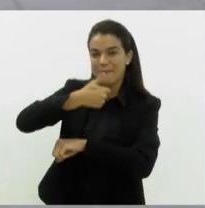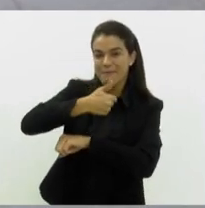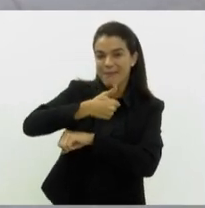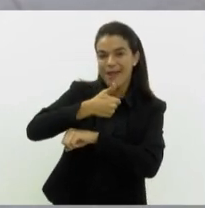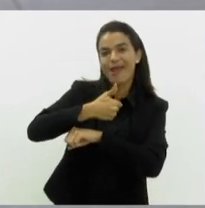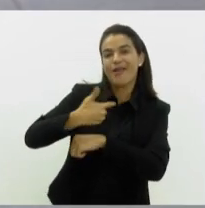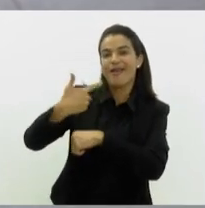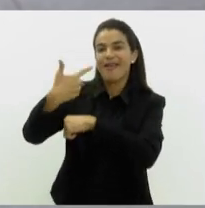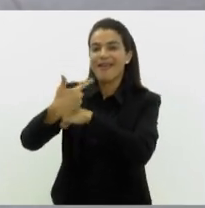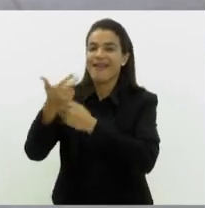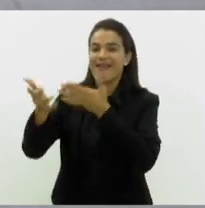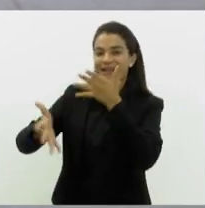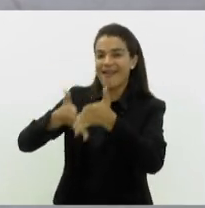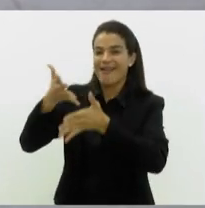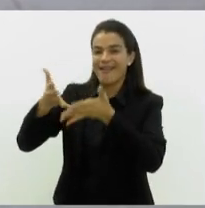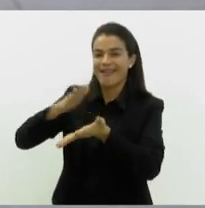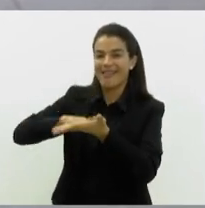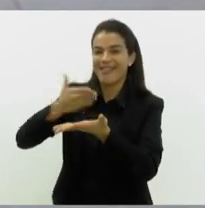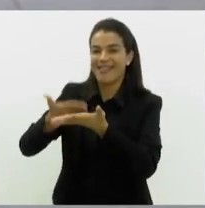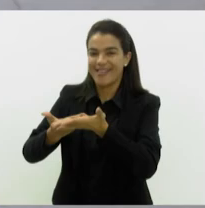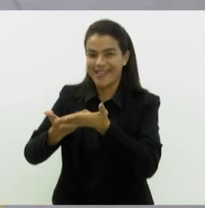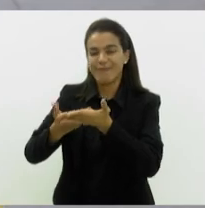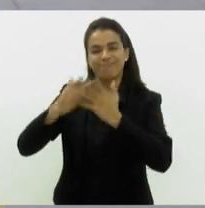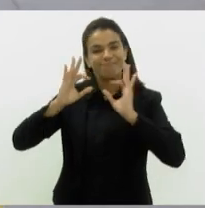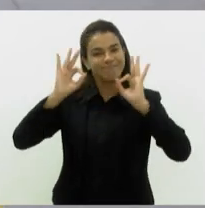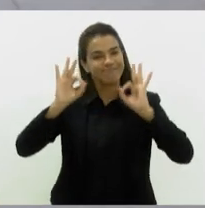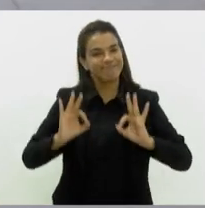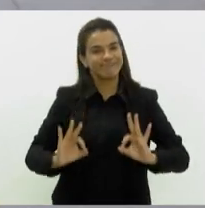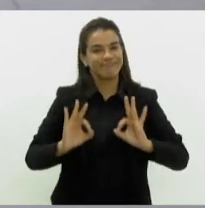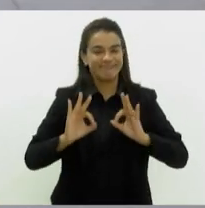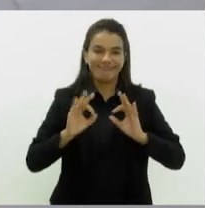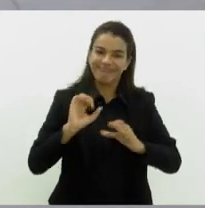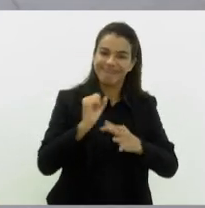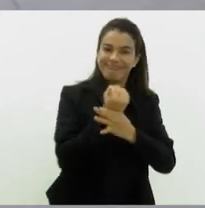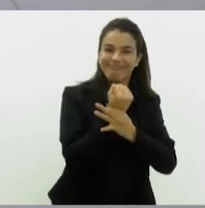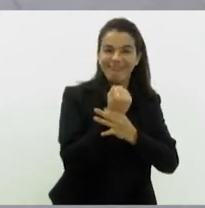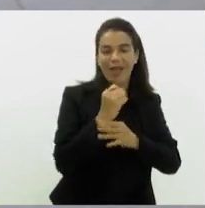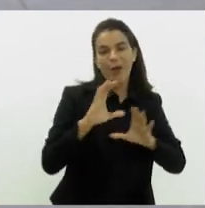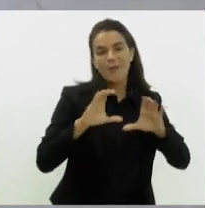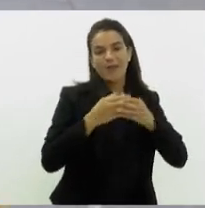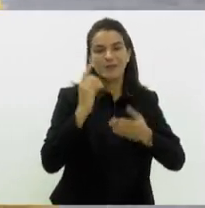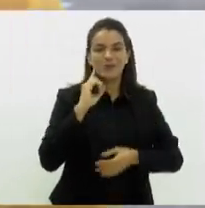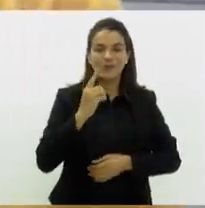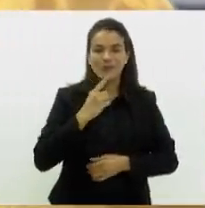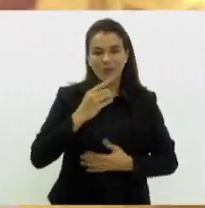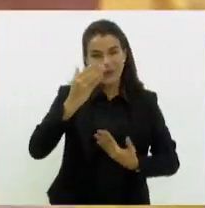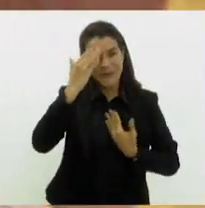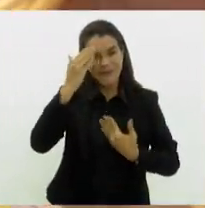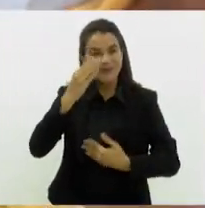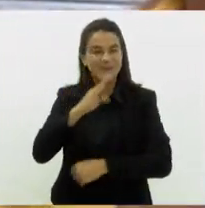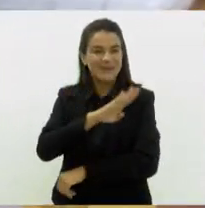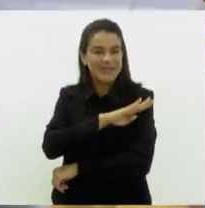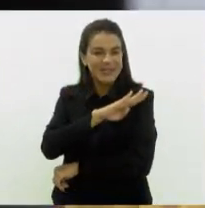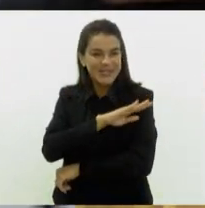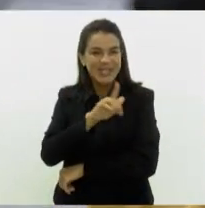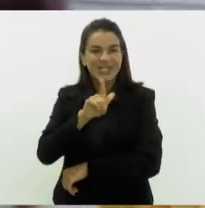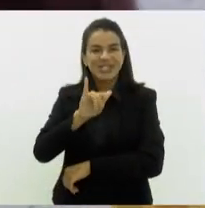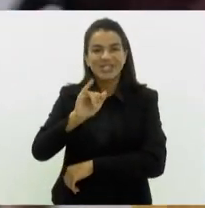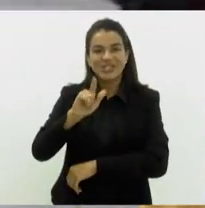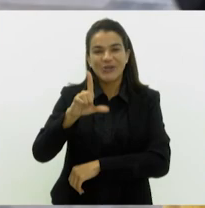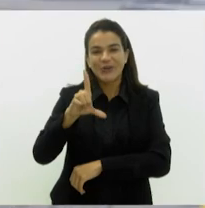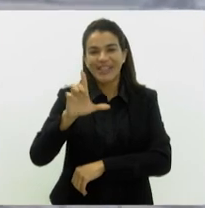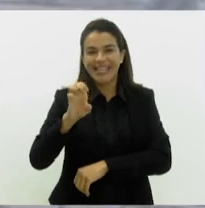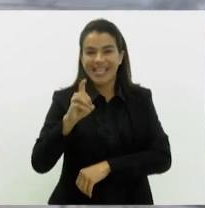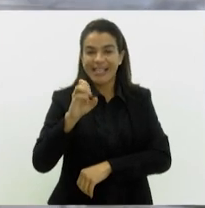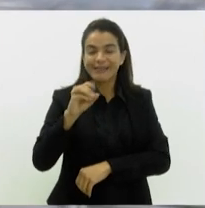fazer uma tradução e uma interpretação digna à comunidade surda. Obrigado pela participação, Judete. Fica aqui o meu abraço também